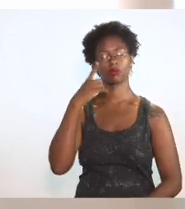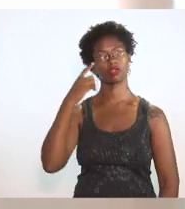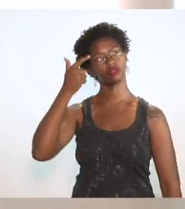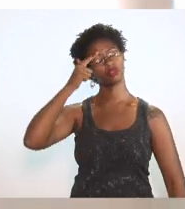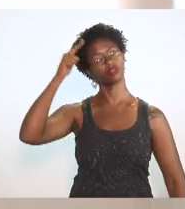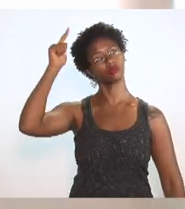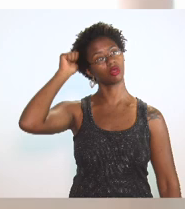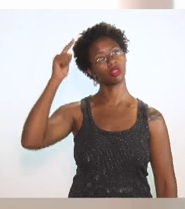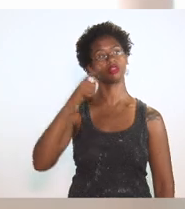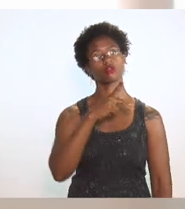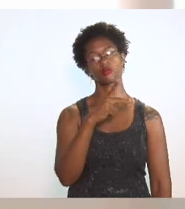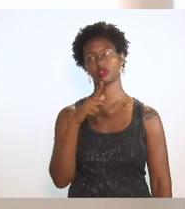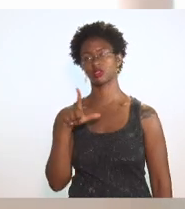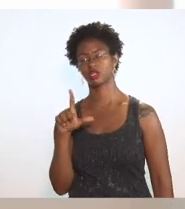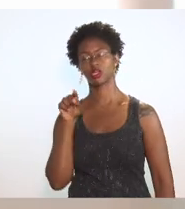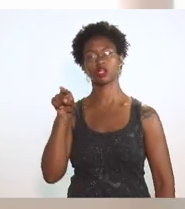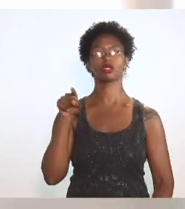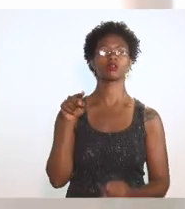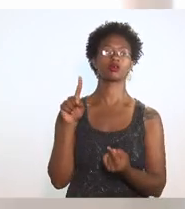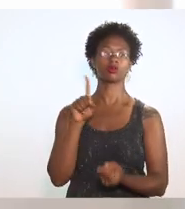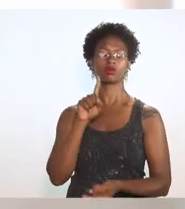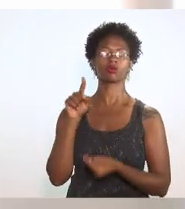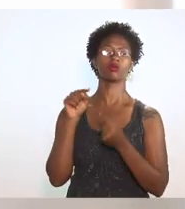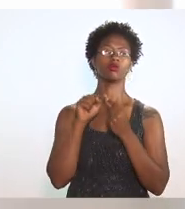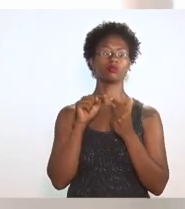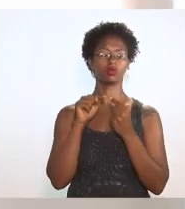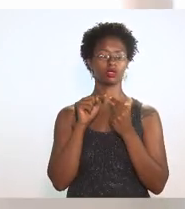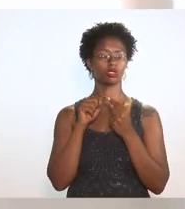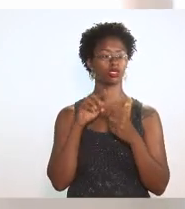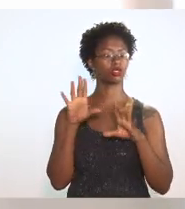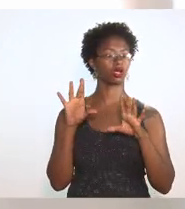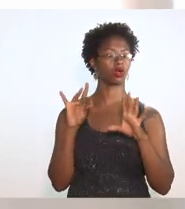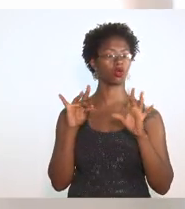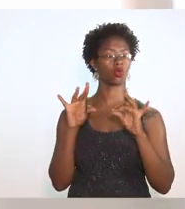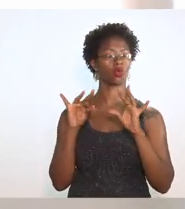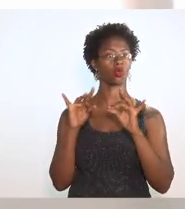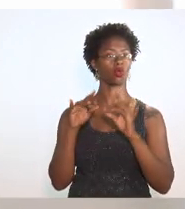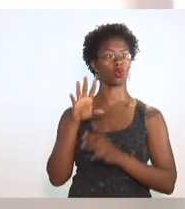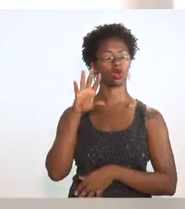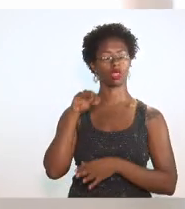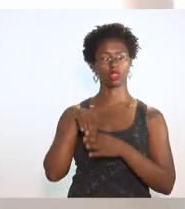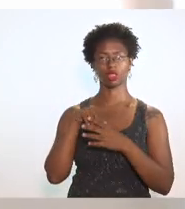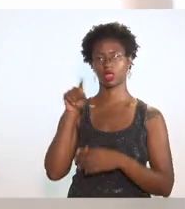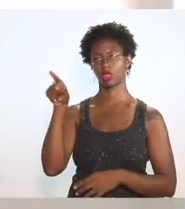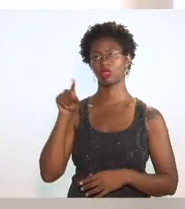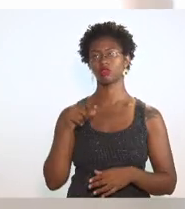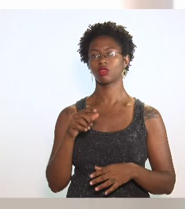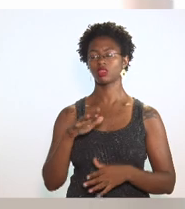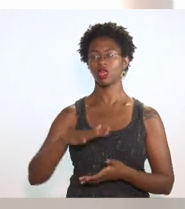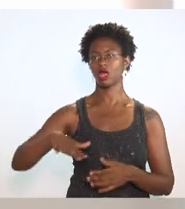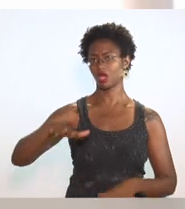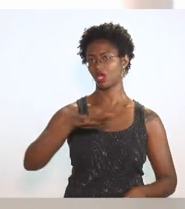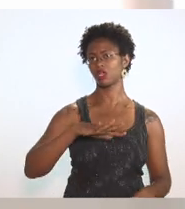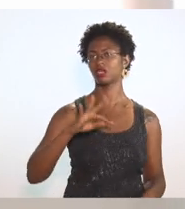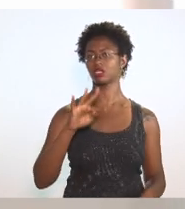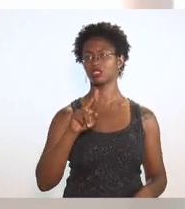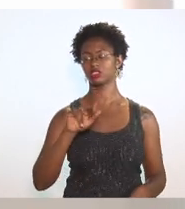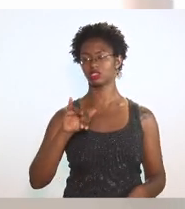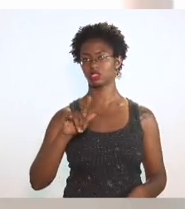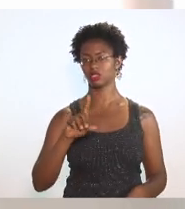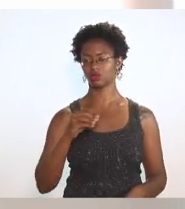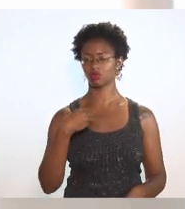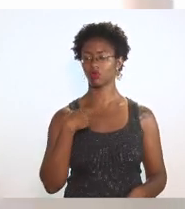relacionado à cola do setor de trigo, é um pleito que eu conheço, nós aqui